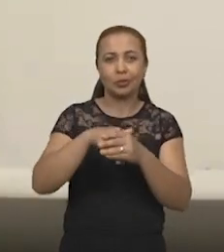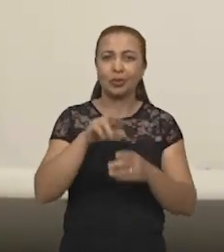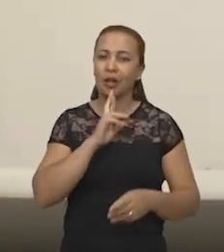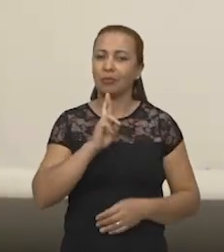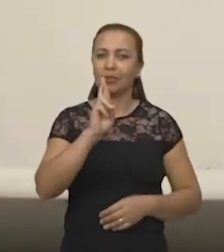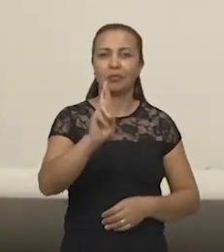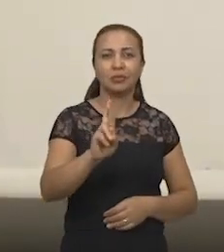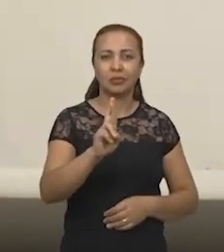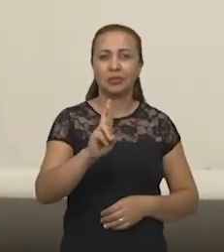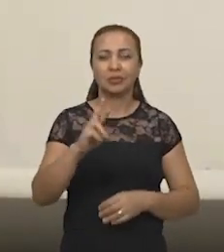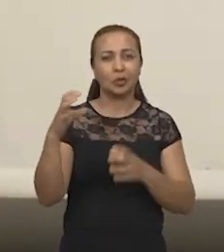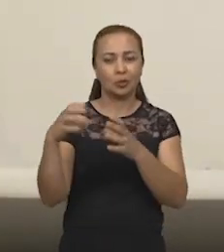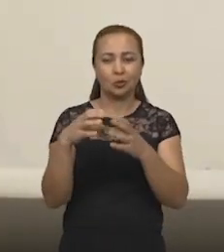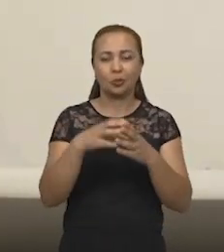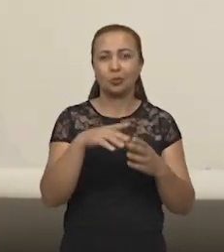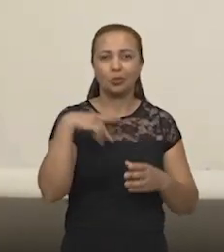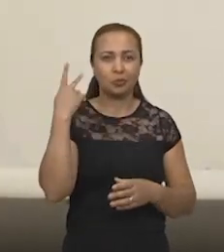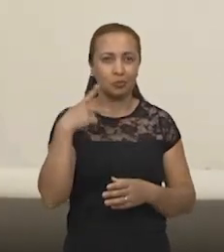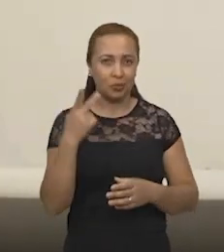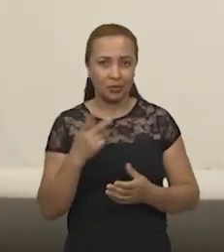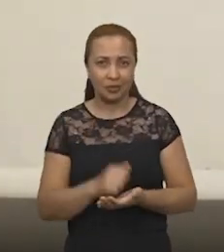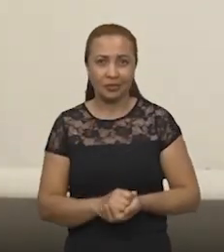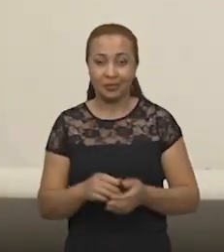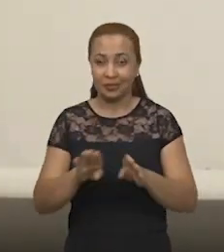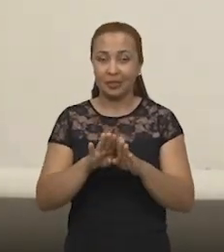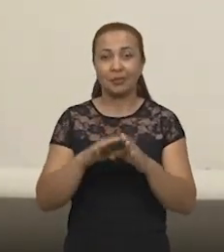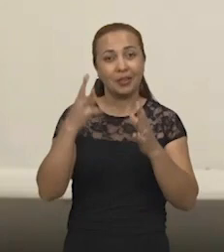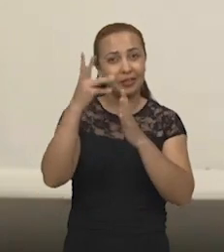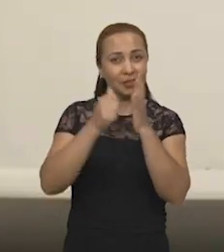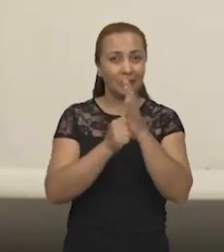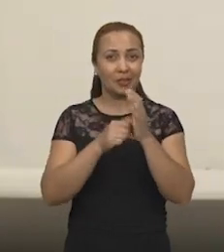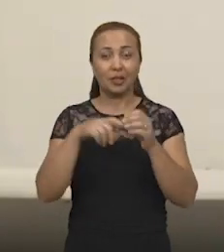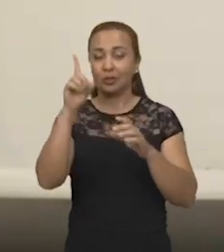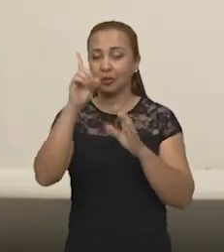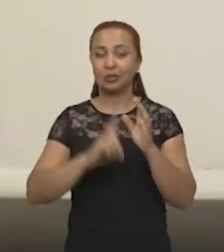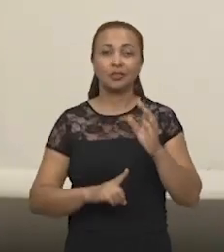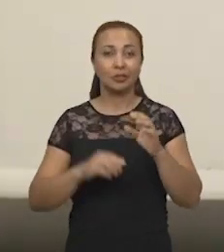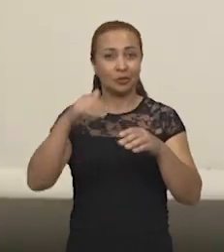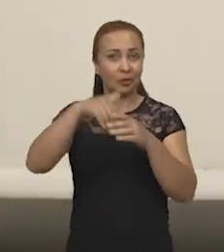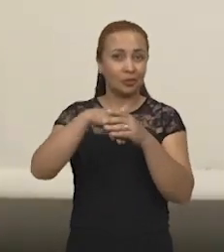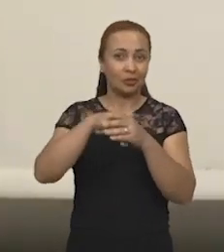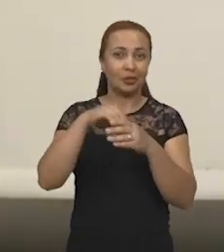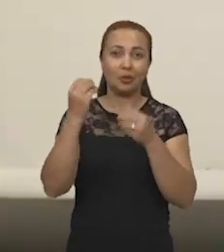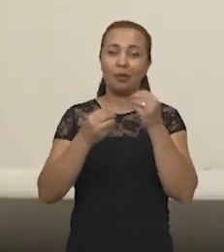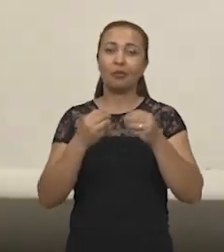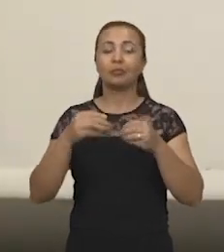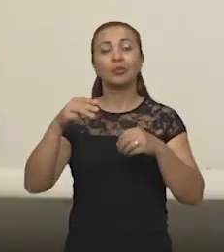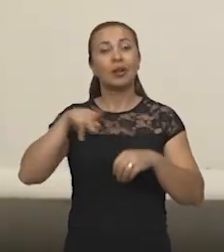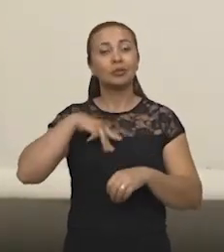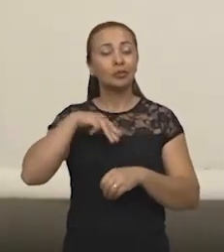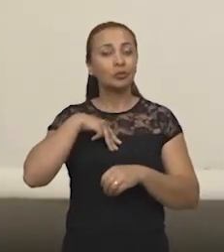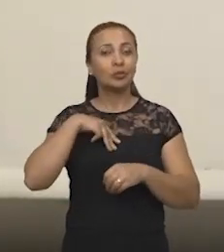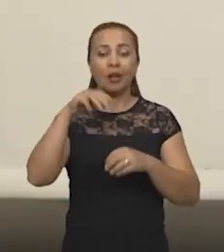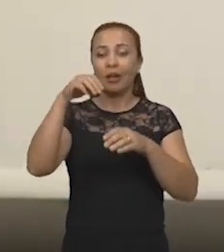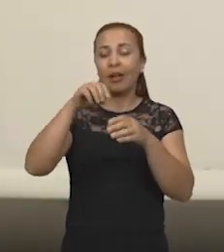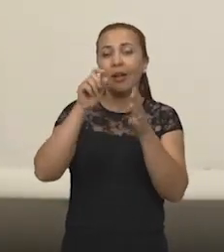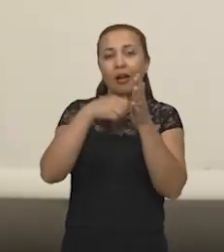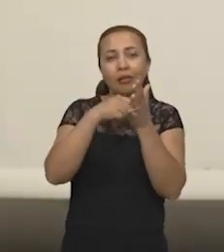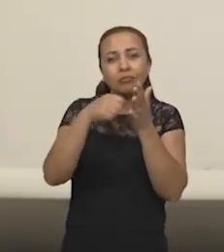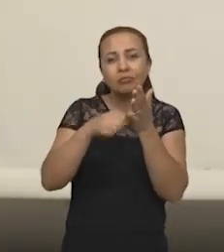de representação dos partidos políticos, até questões bem mais específicas de direito eleitoral, como ilícitos eleitorais,